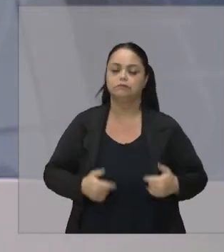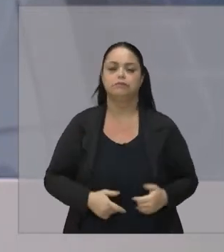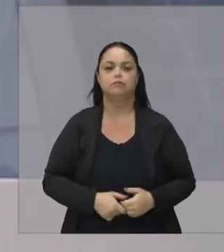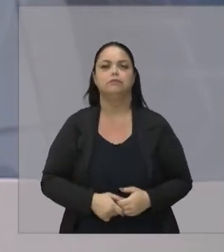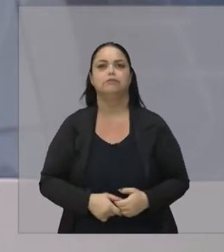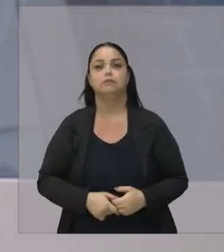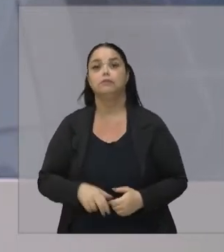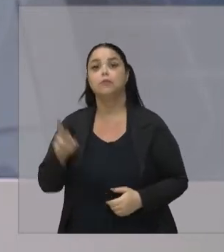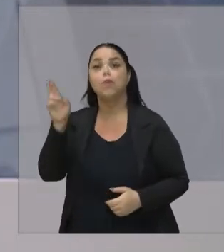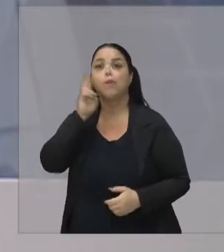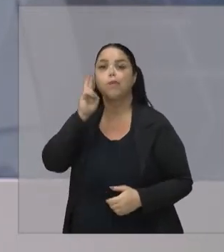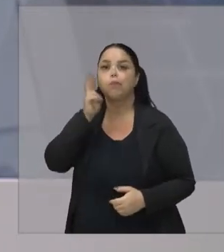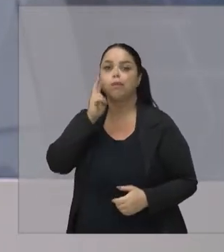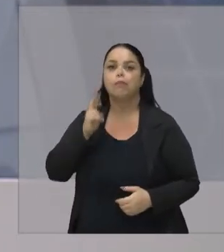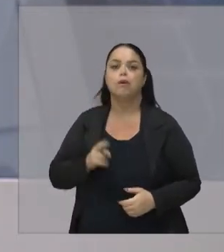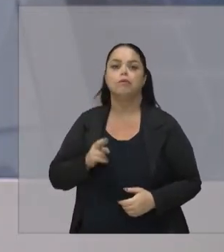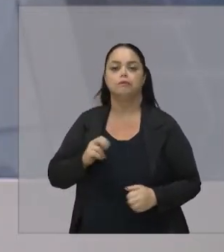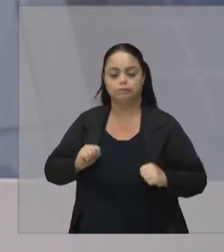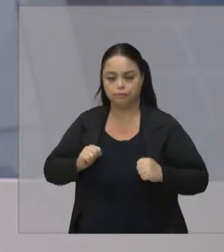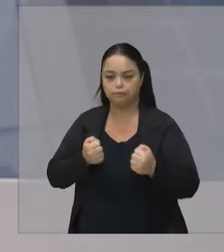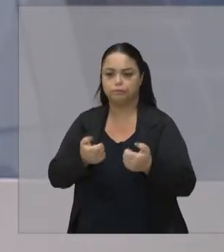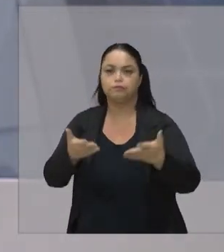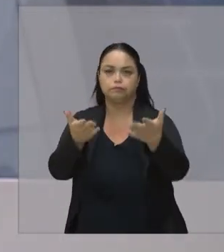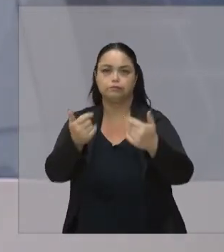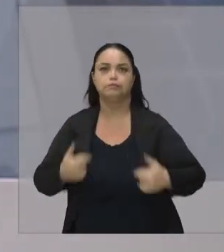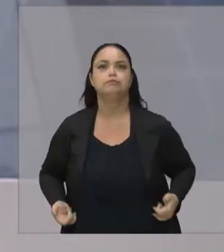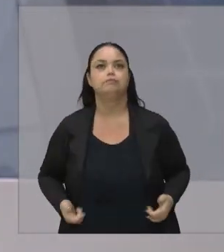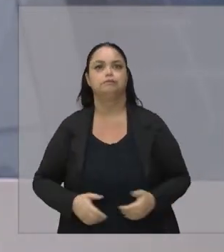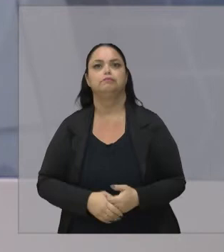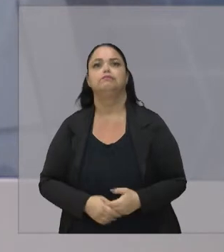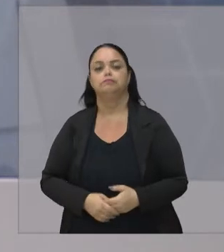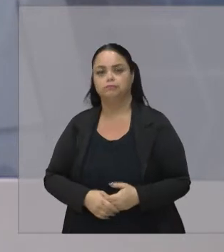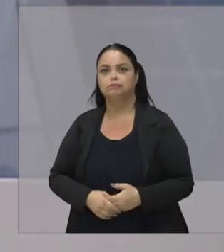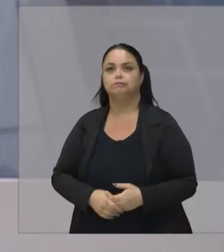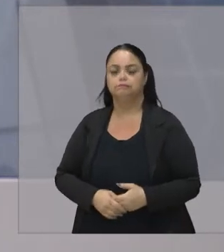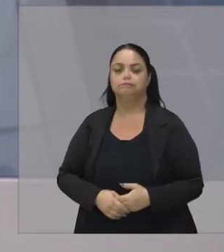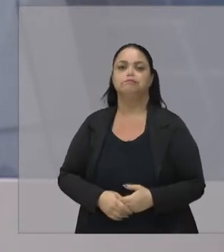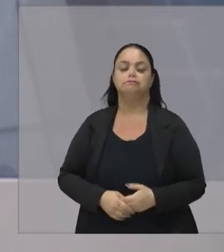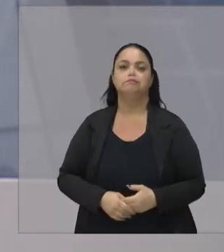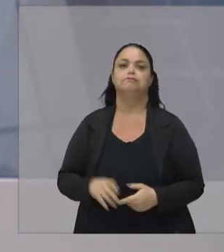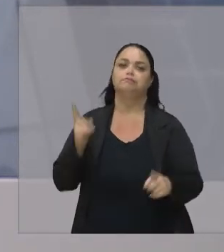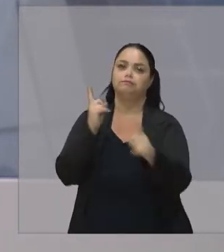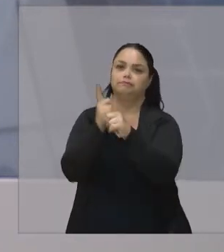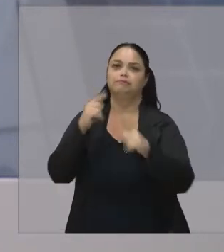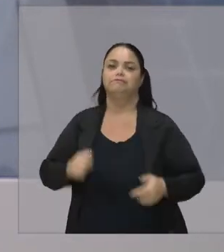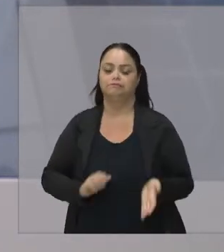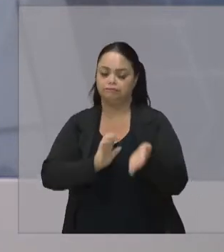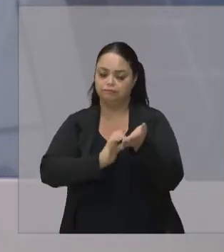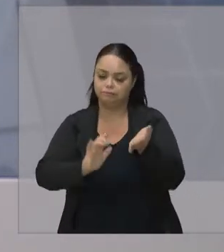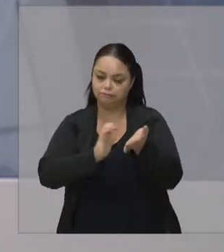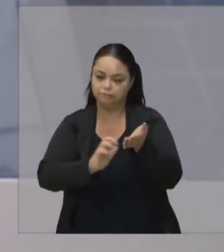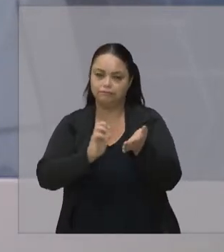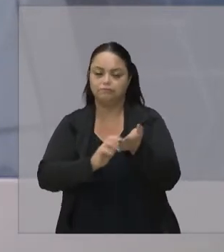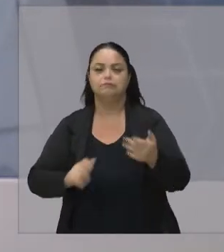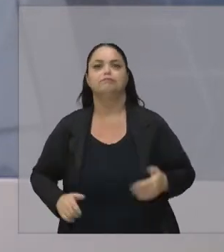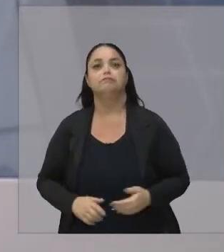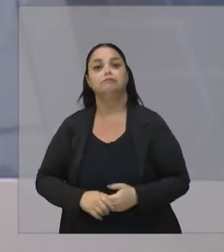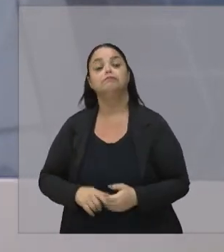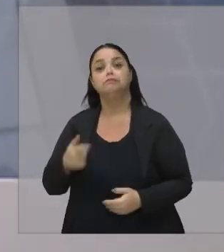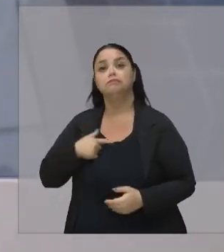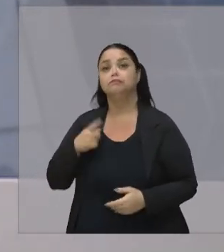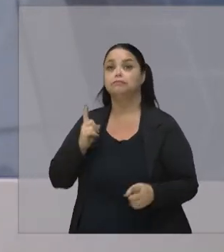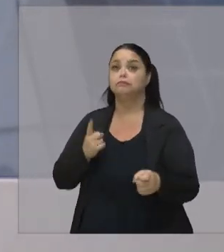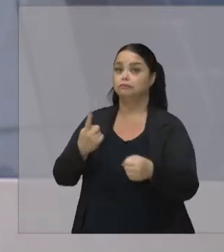feito Pelo Renato Eu reforço Aqui Vamos Nos encontrar Na secretaria Eu vou até A sua